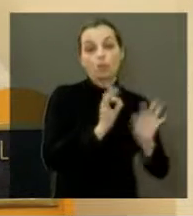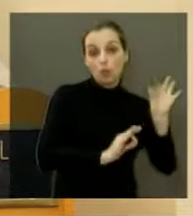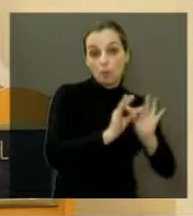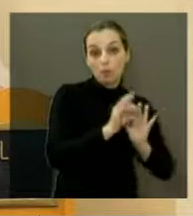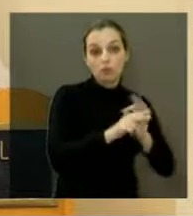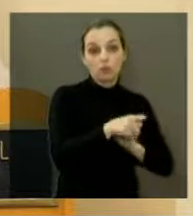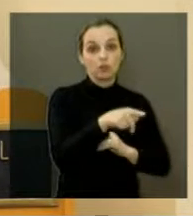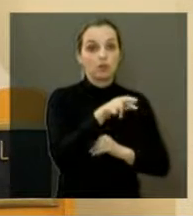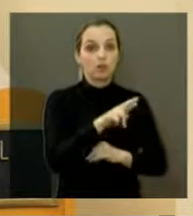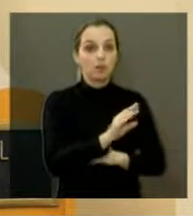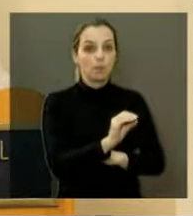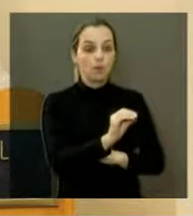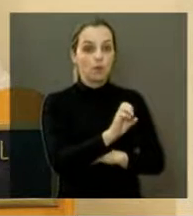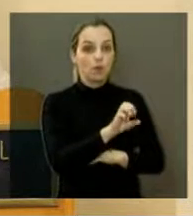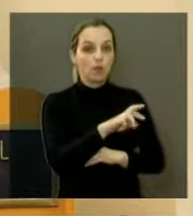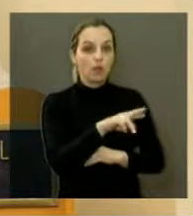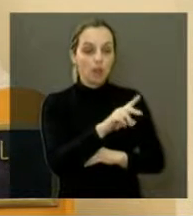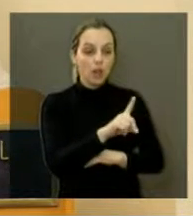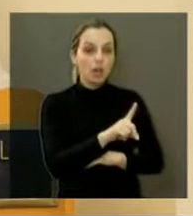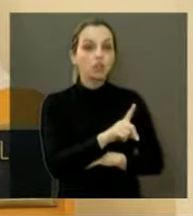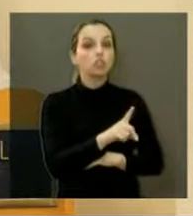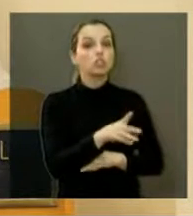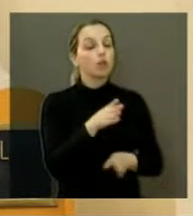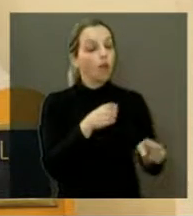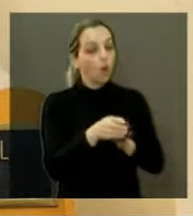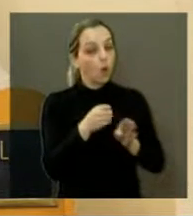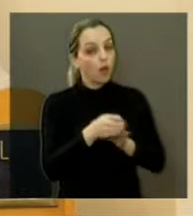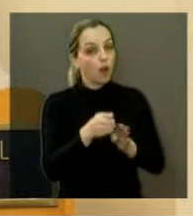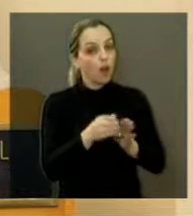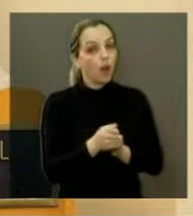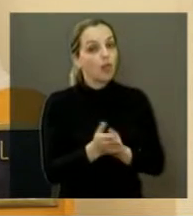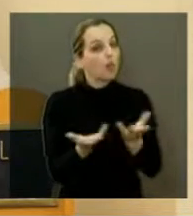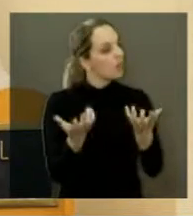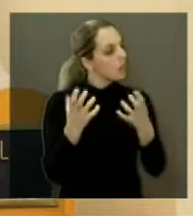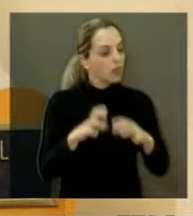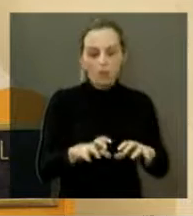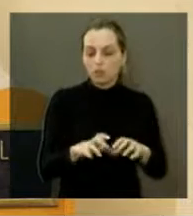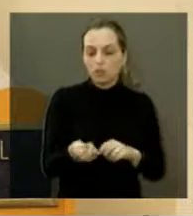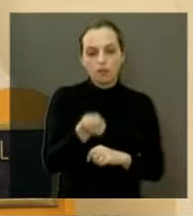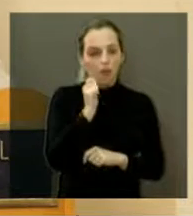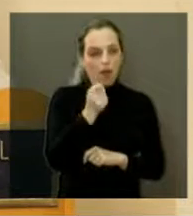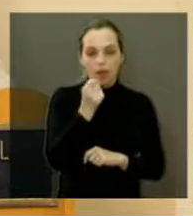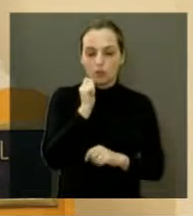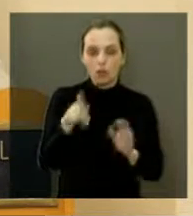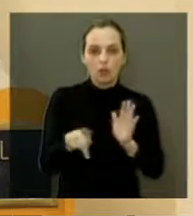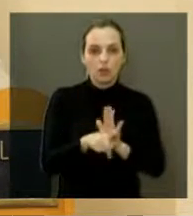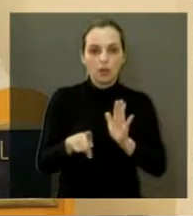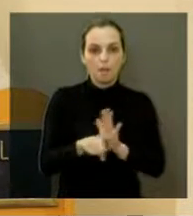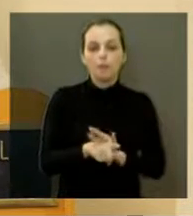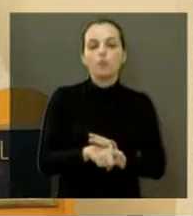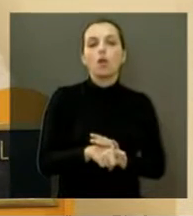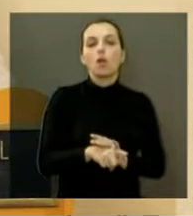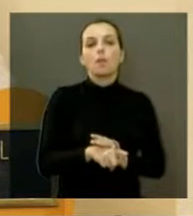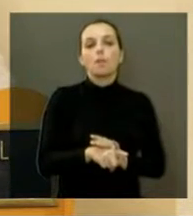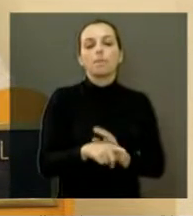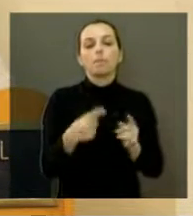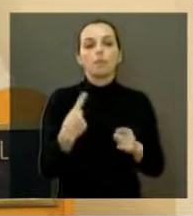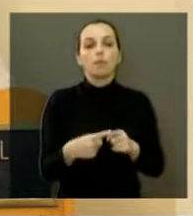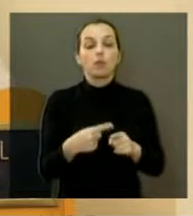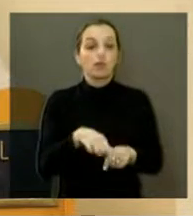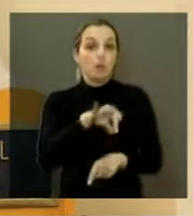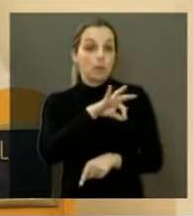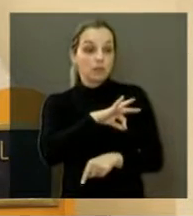Ele vai conhecer a droga na mão de um policial, que vai ensiná-lo o lado bom, vai mostrar o lado bom da droga e o lado ruim.